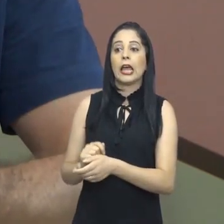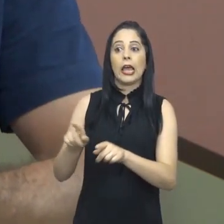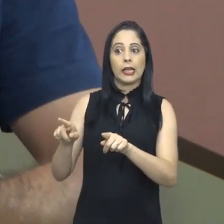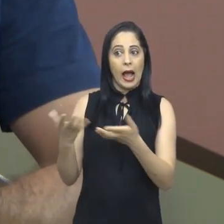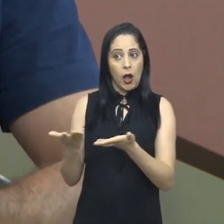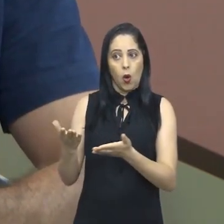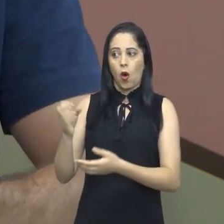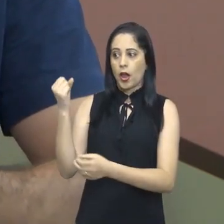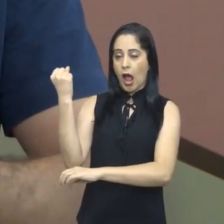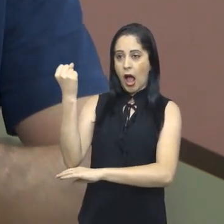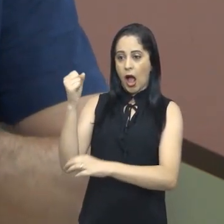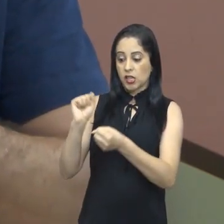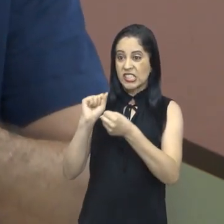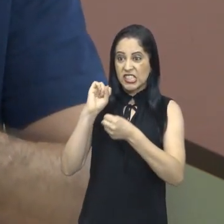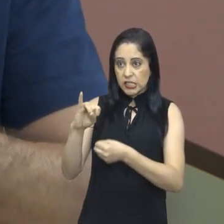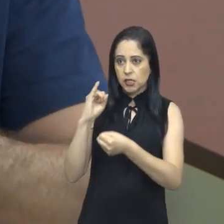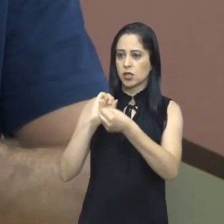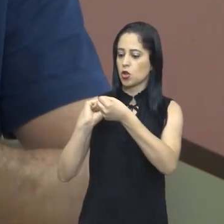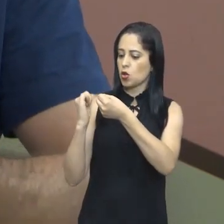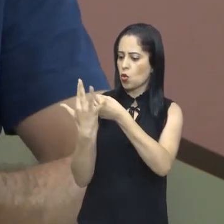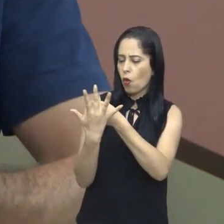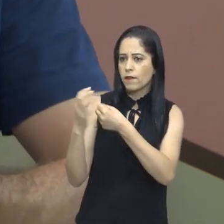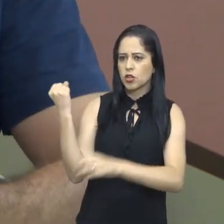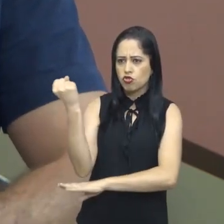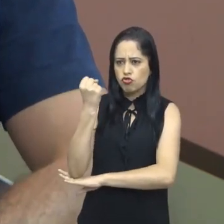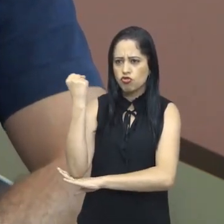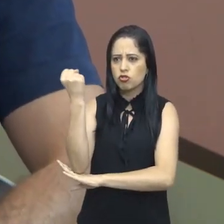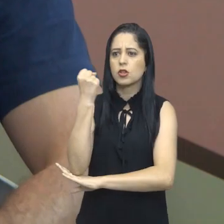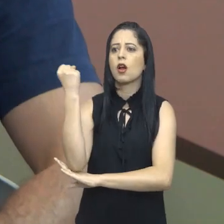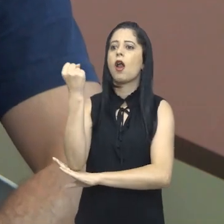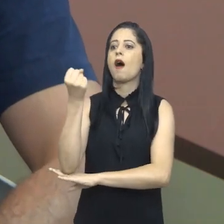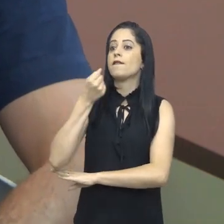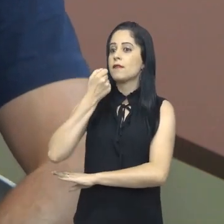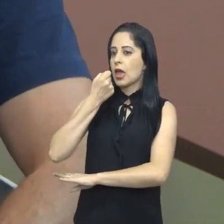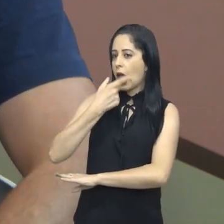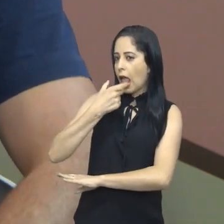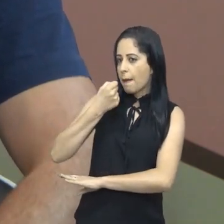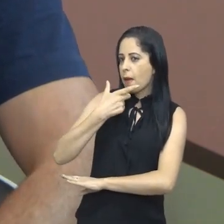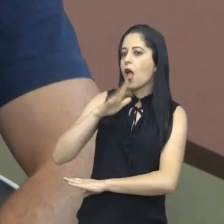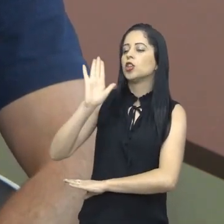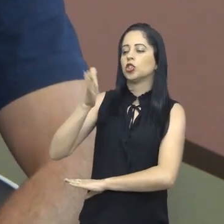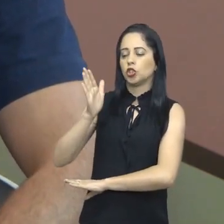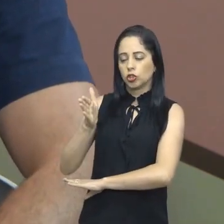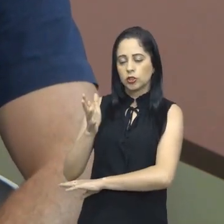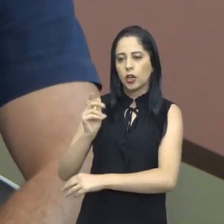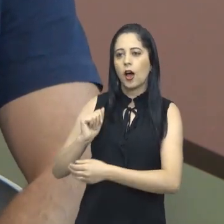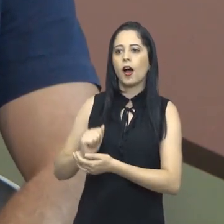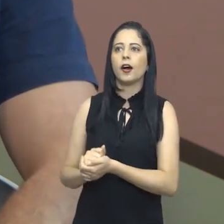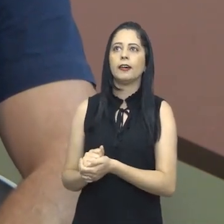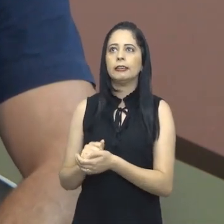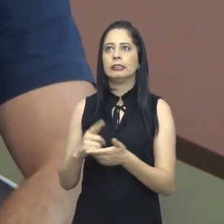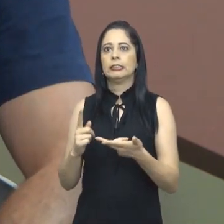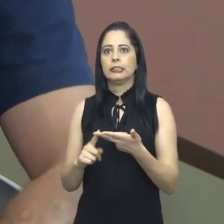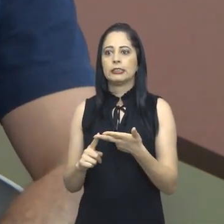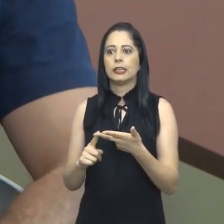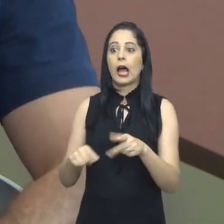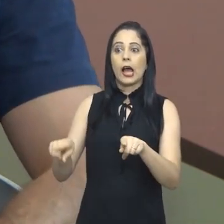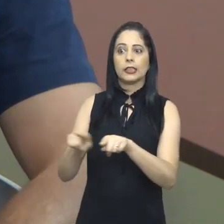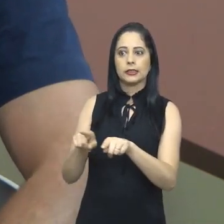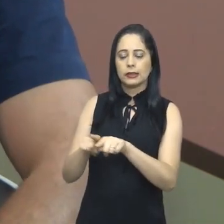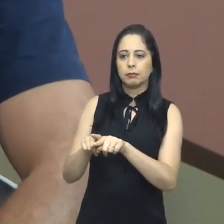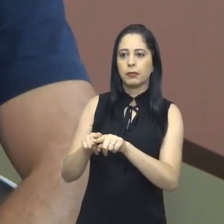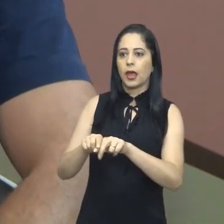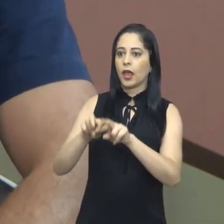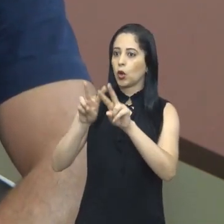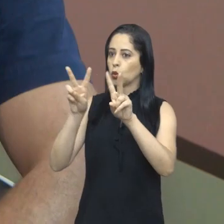grave, alguns imunobiológicos entre os pacientes hospitalizados, que isso foram disponibilizados também ao longo da pandemia, né? A parte de prevenção, eu